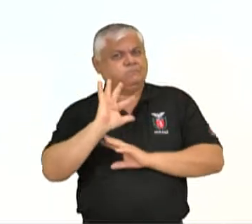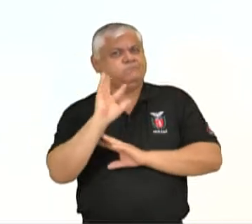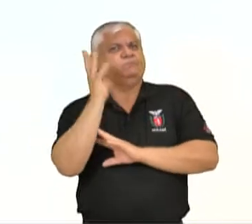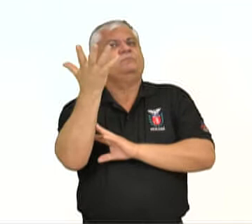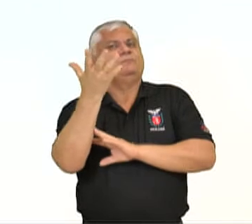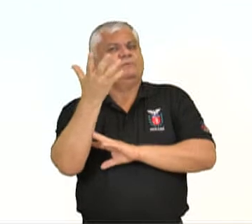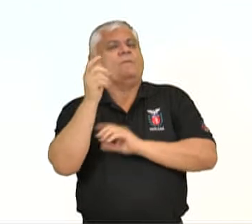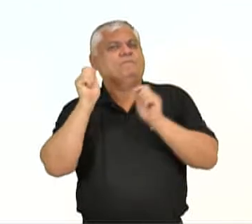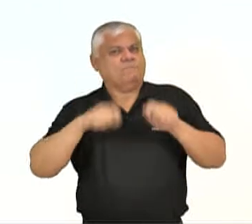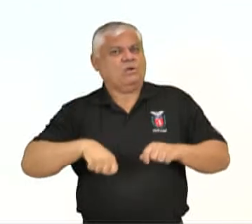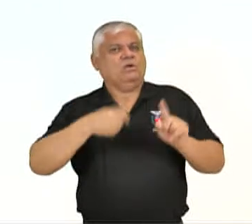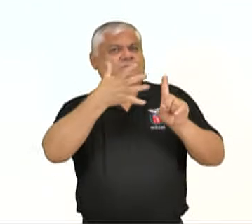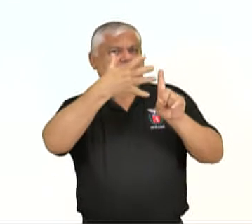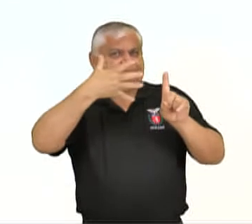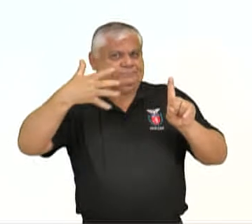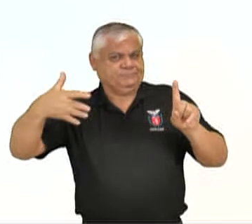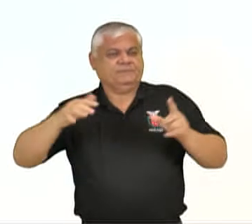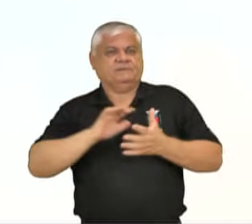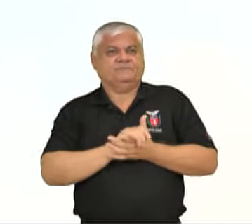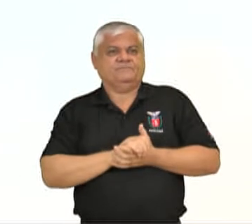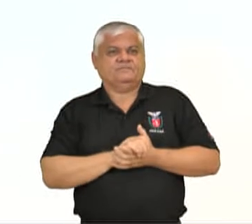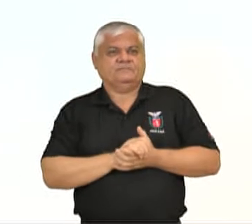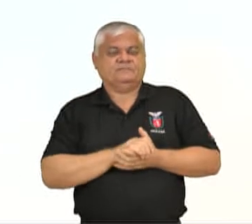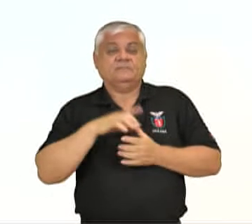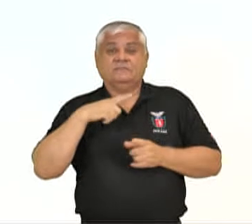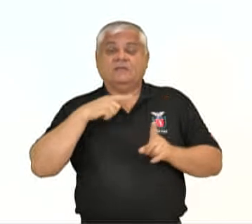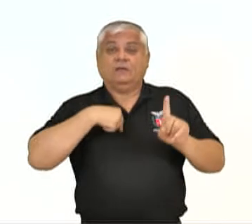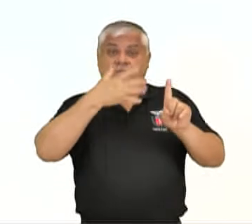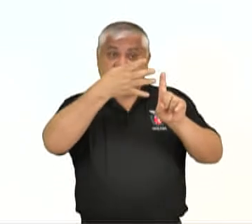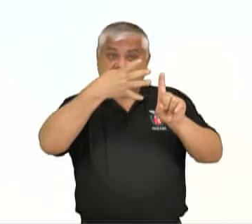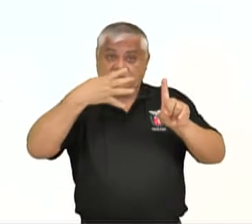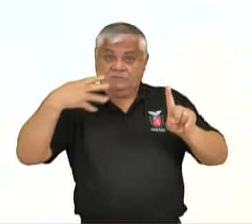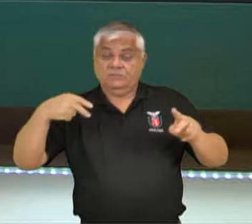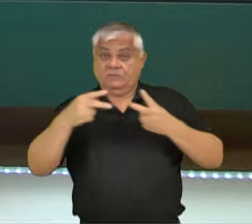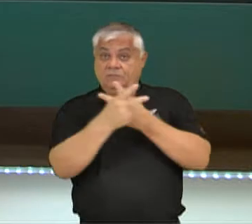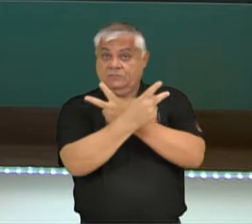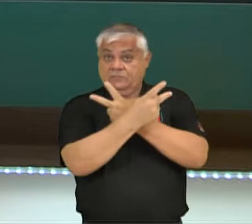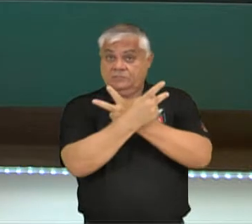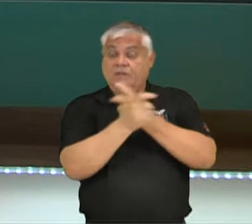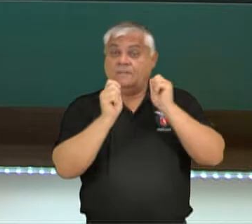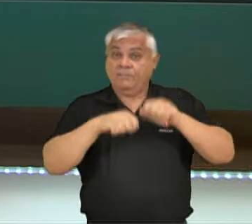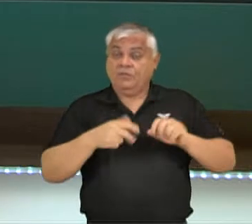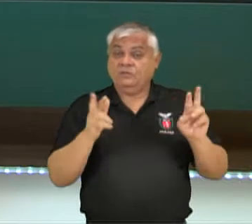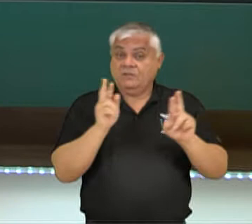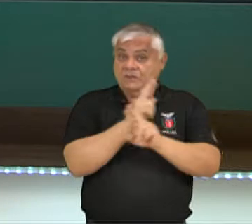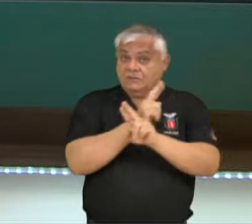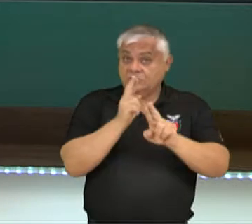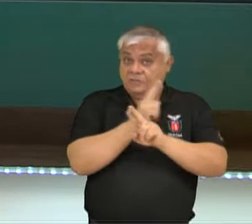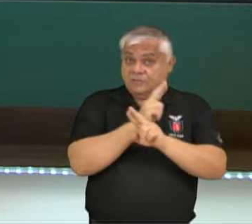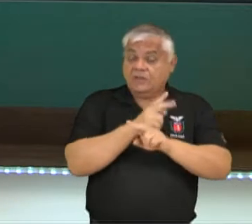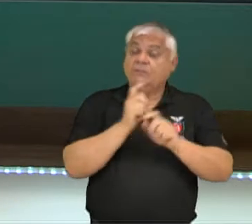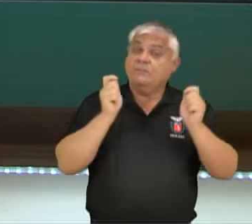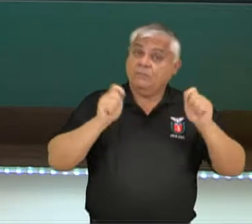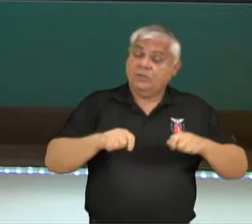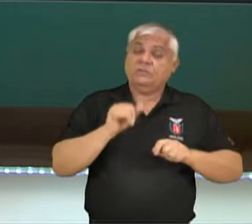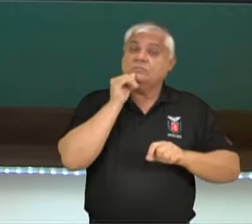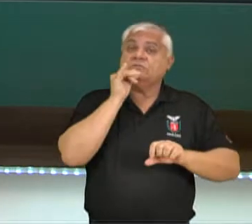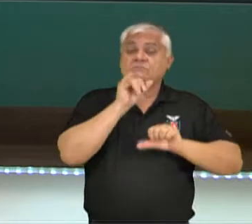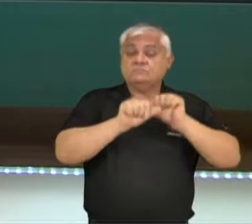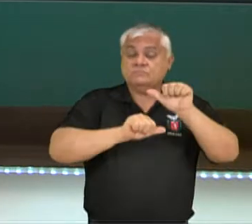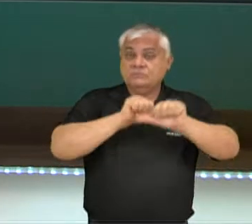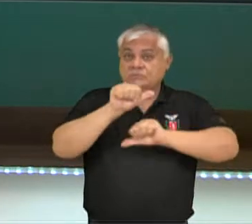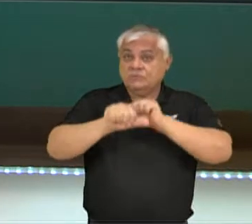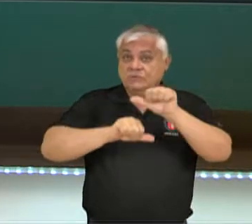síndromes cromossômicas. Essas síndromes cromossômicas elas podem estar relacionados tanto a alteração